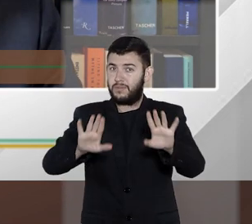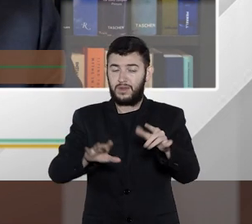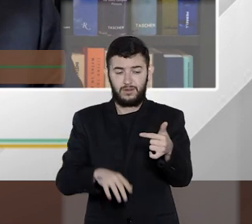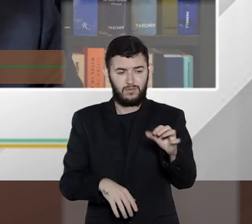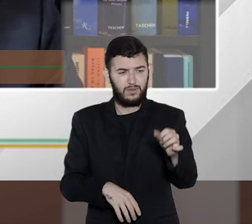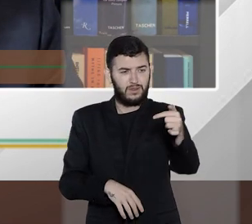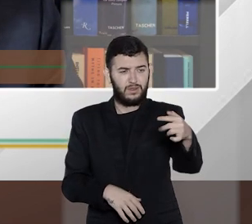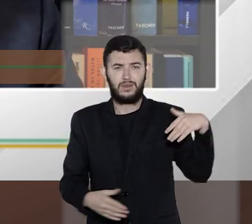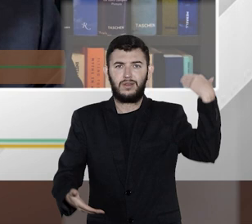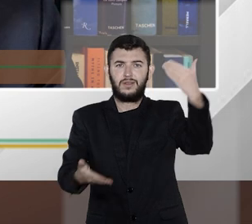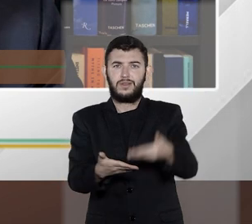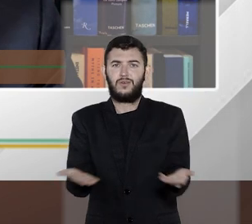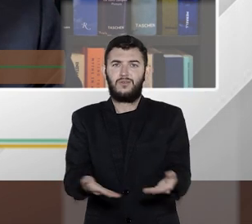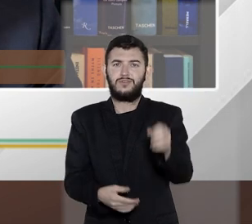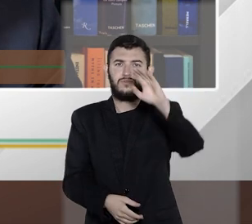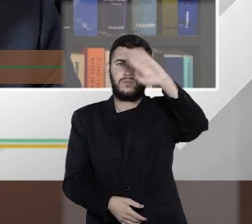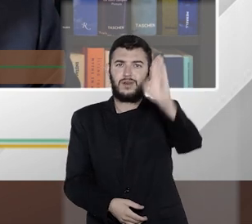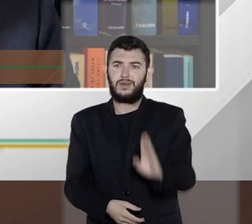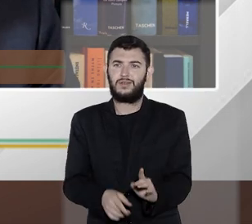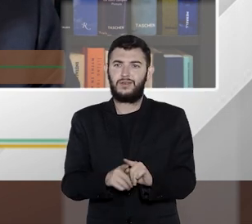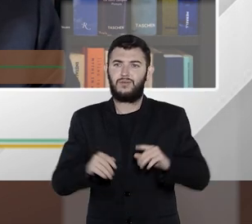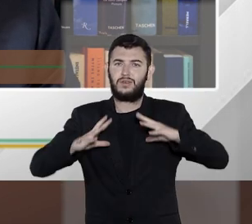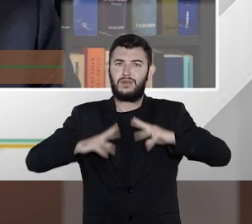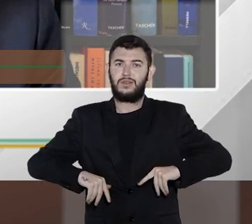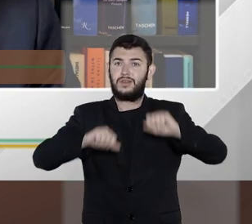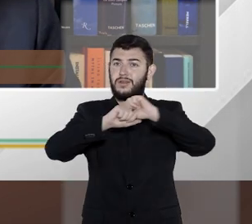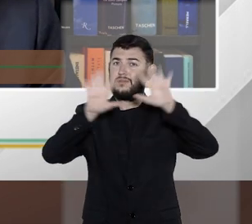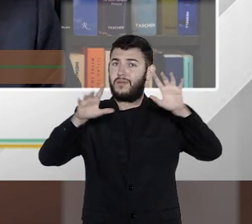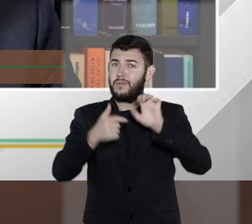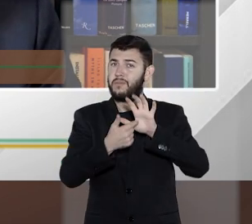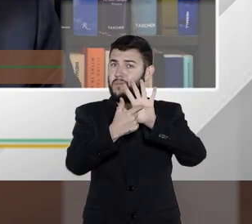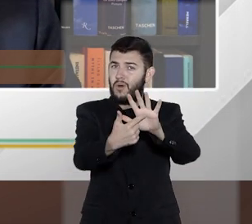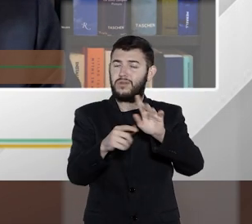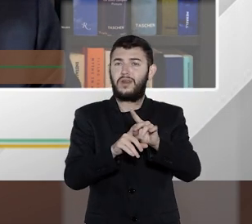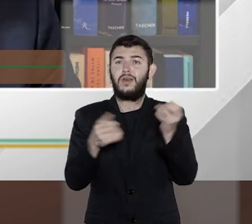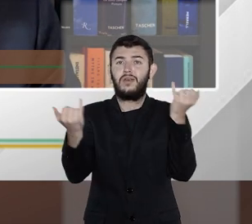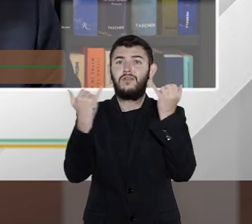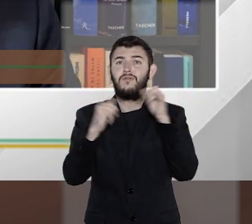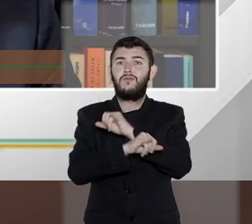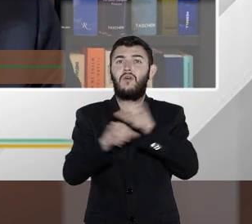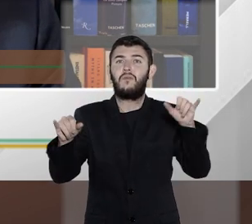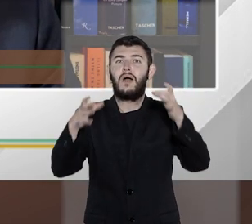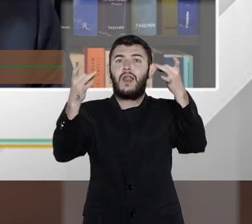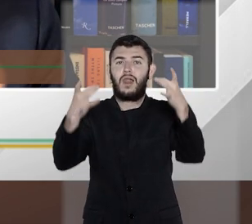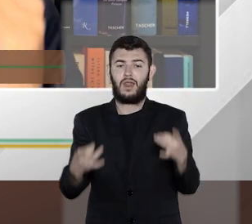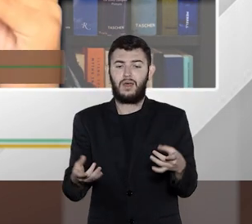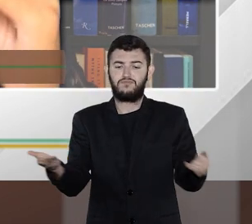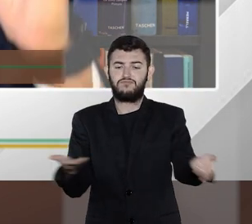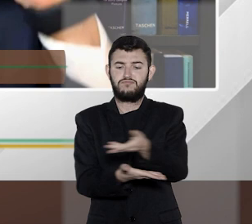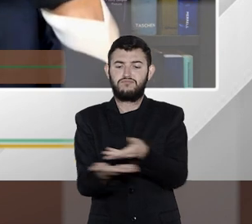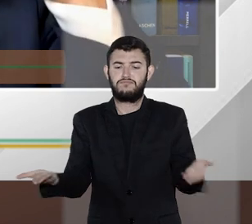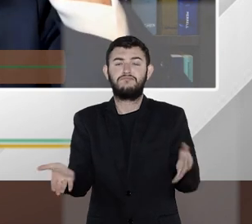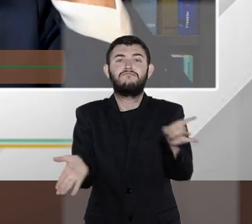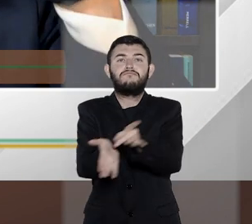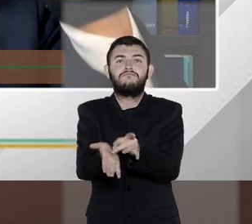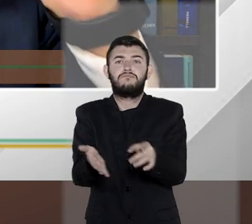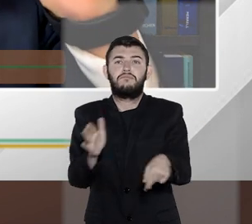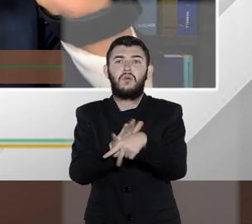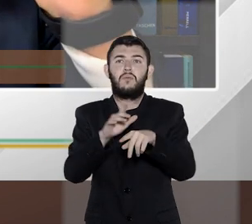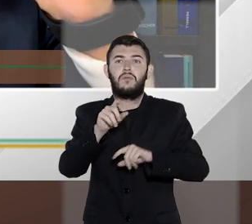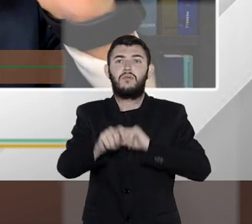de Transparência em que há trocas de informação automáticas entre